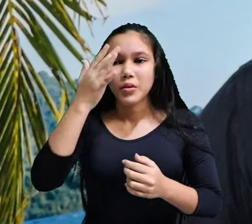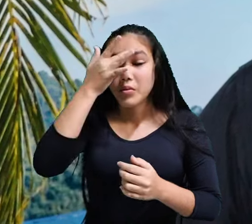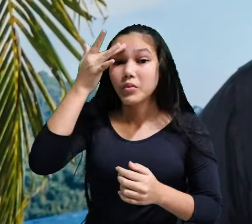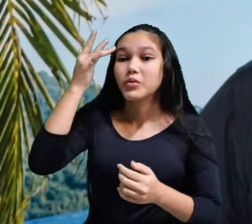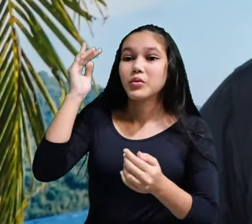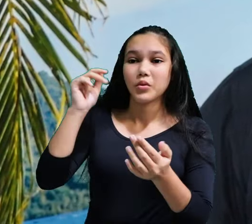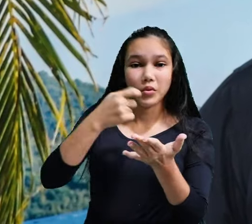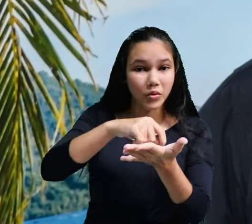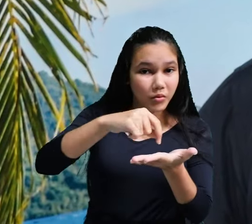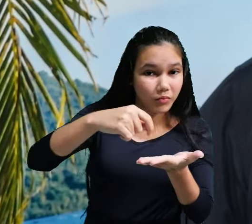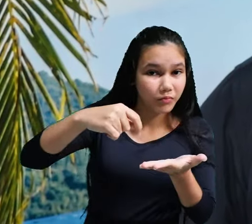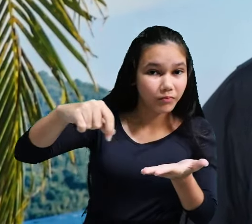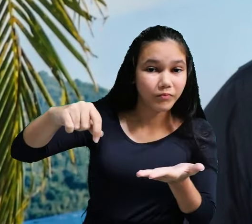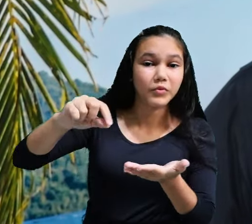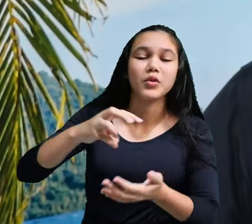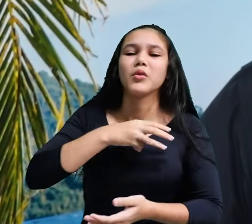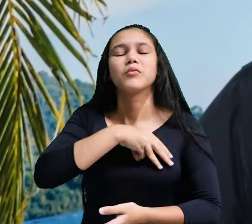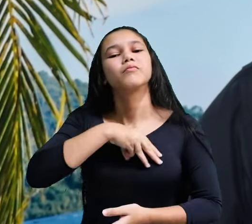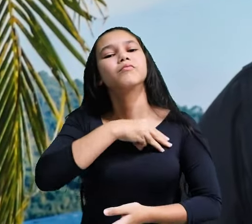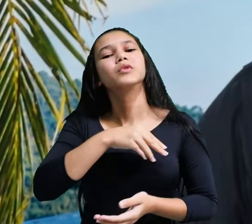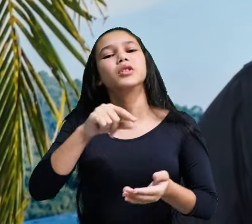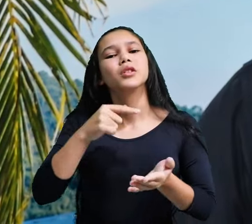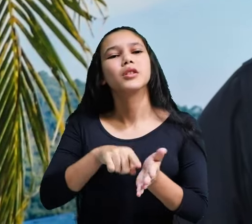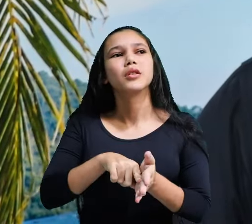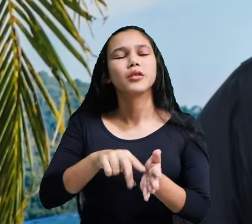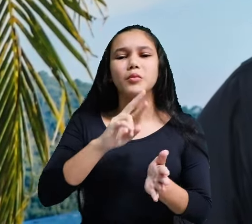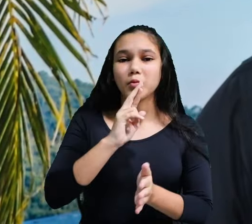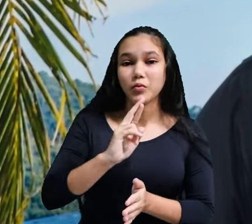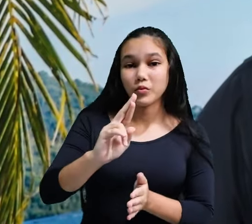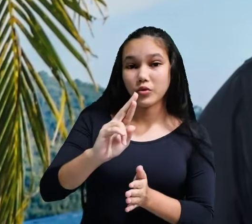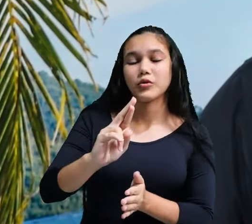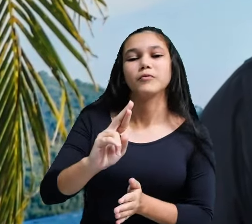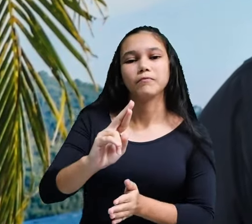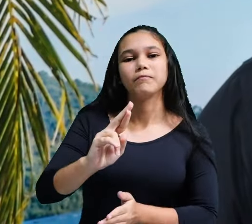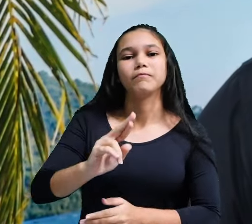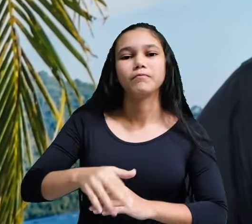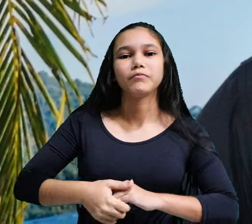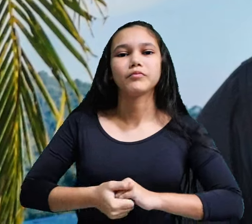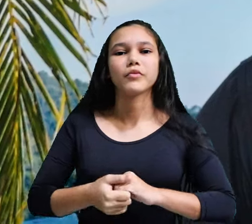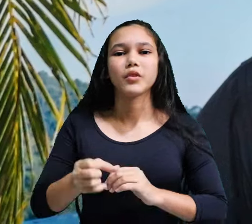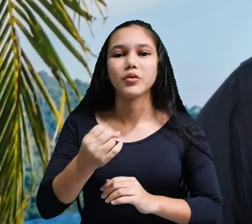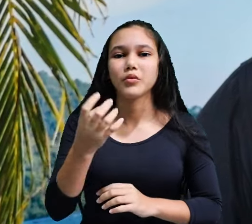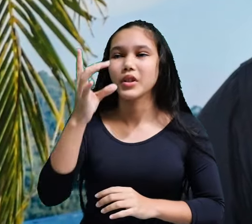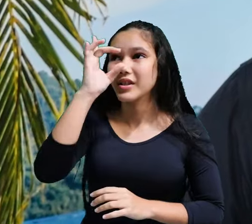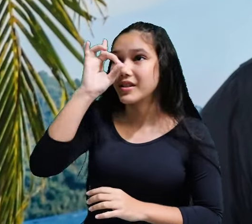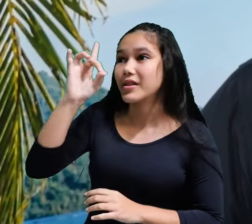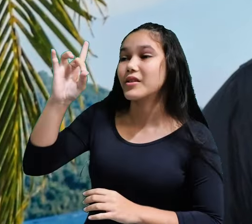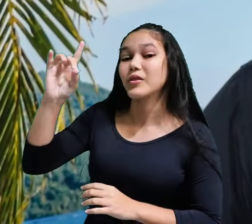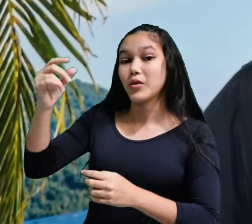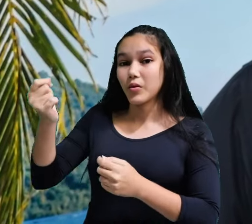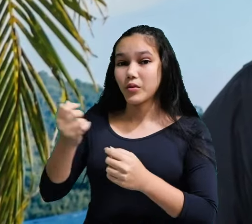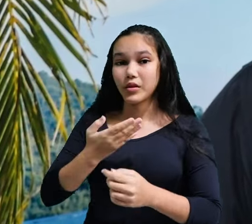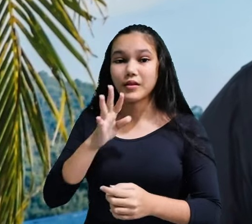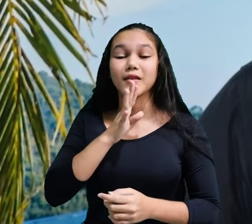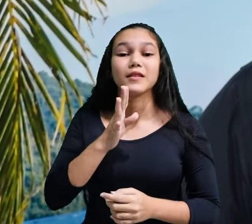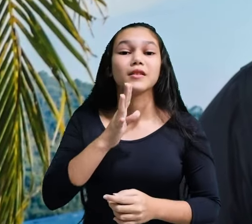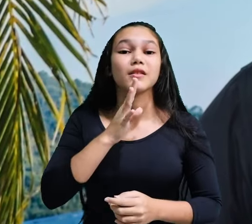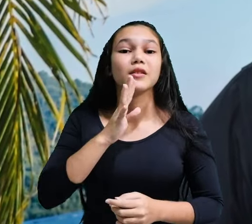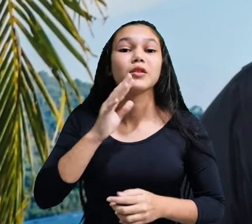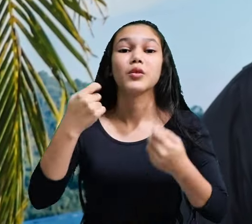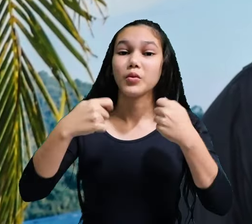sobre o livro de Mateus, responde a pergunta dizendo, Conquanto o pai já conheça as